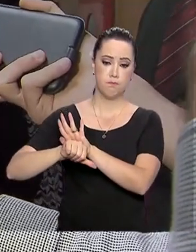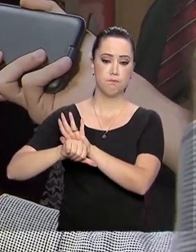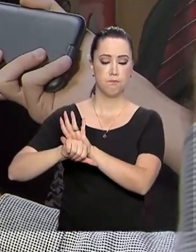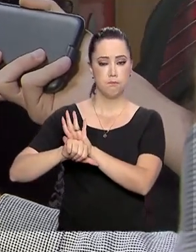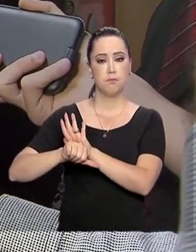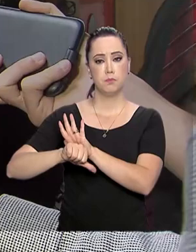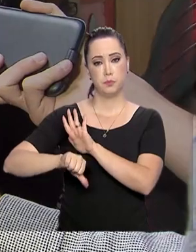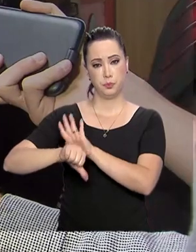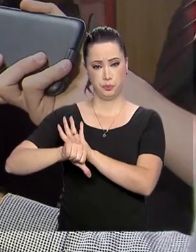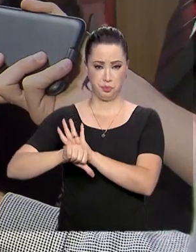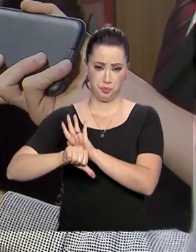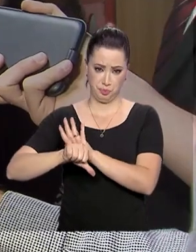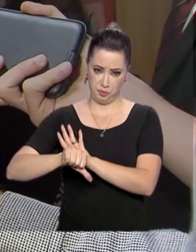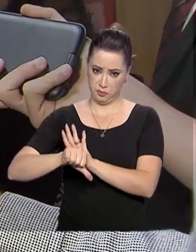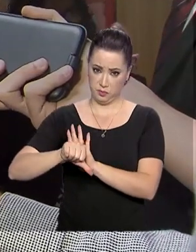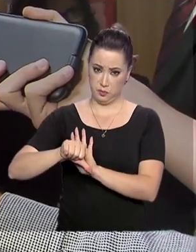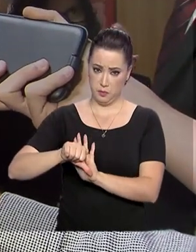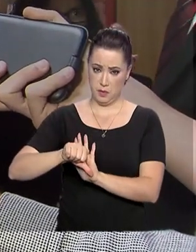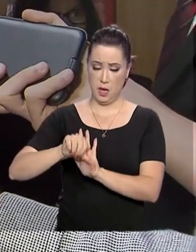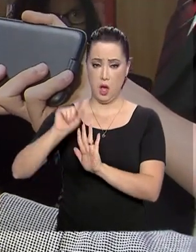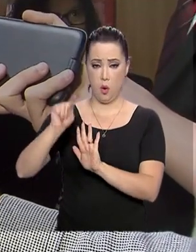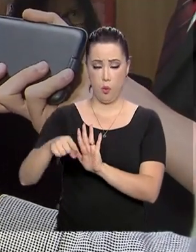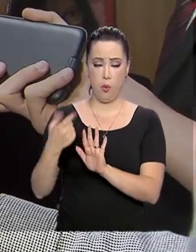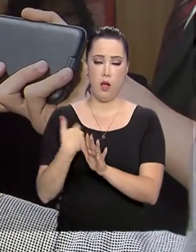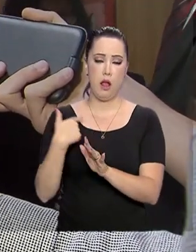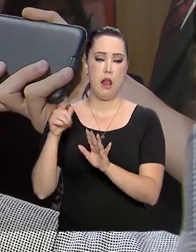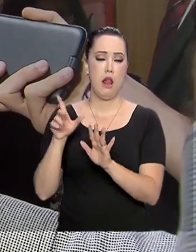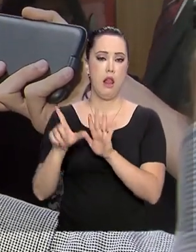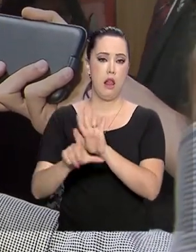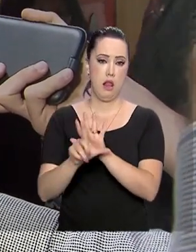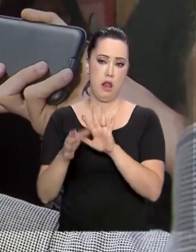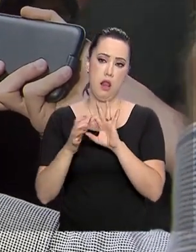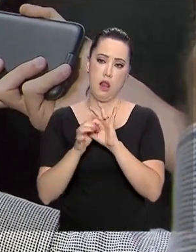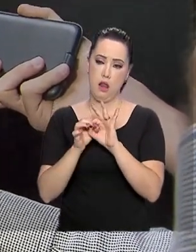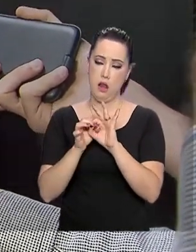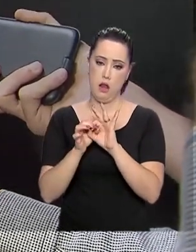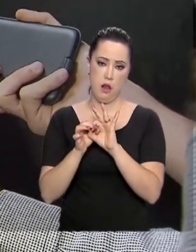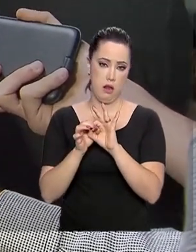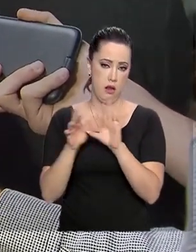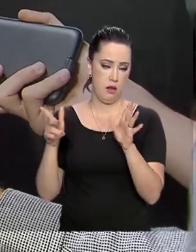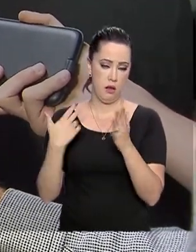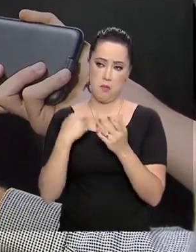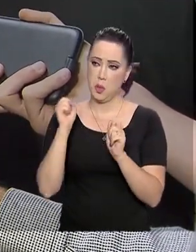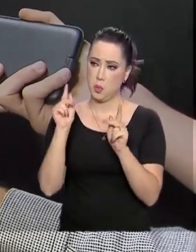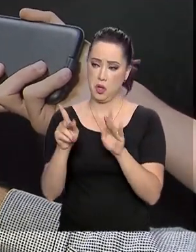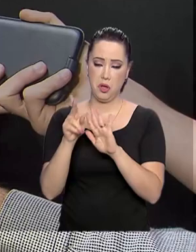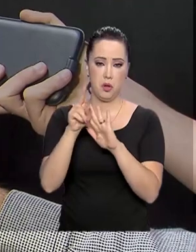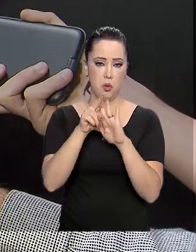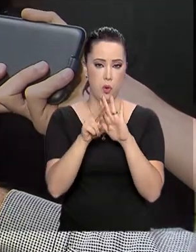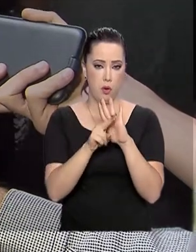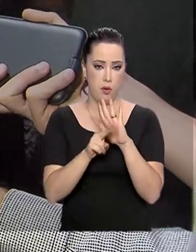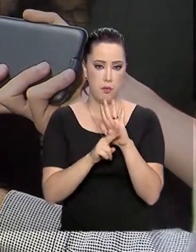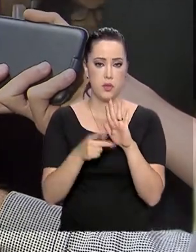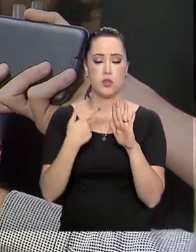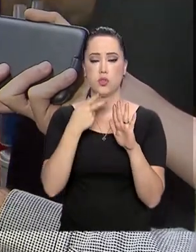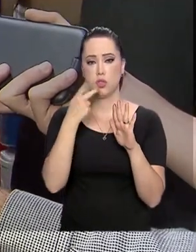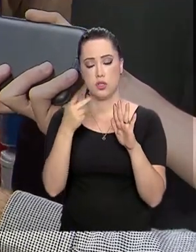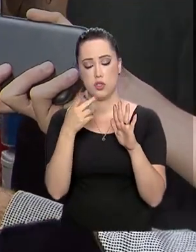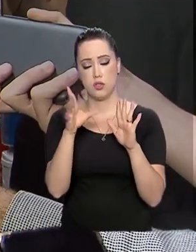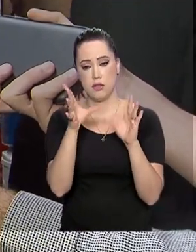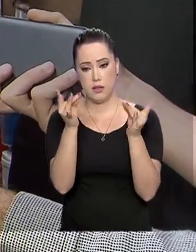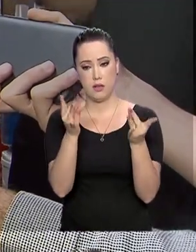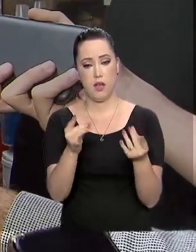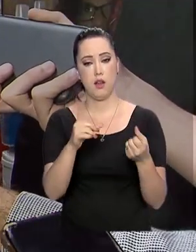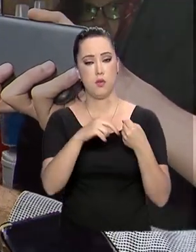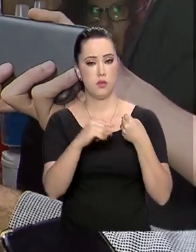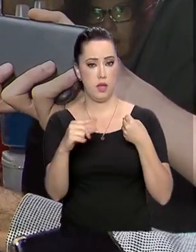exceções previstas na legislação, a portaria buscou regular. Nós, inclusive, citamos os artigos da lei